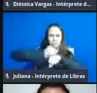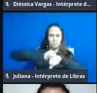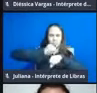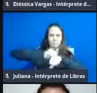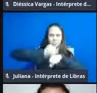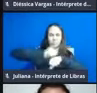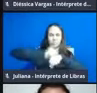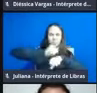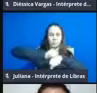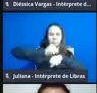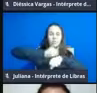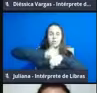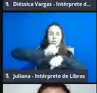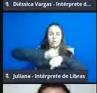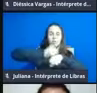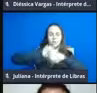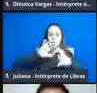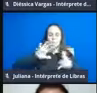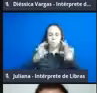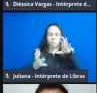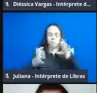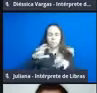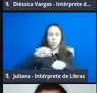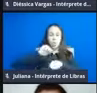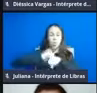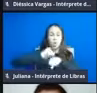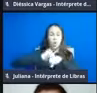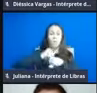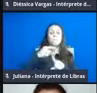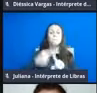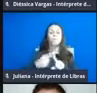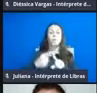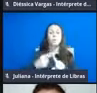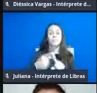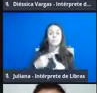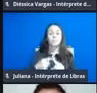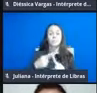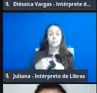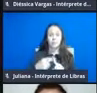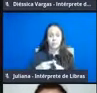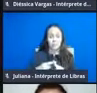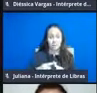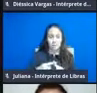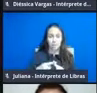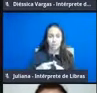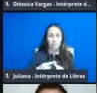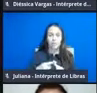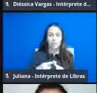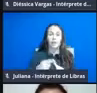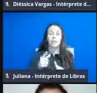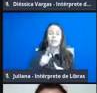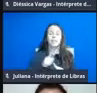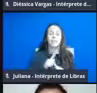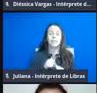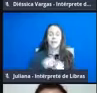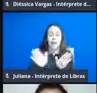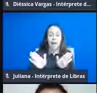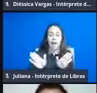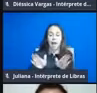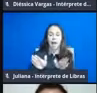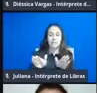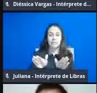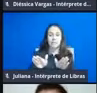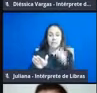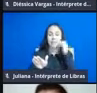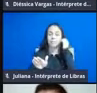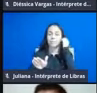rigidez, ela se deve especialmente ao fato deles serem uma asa, o primeiro par de